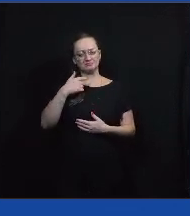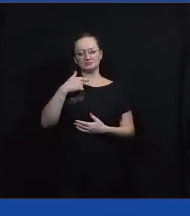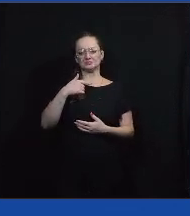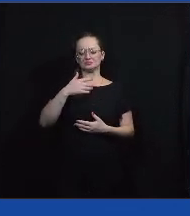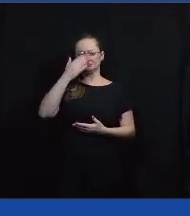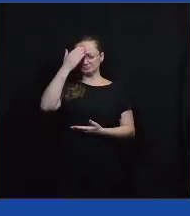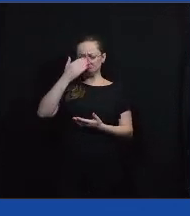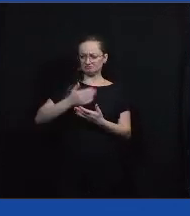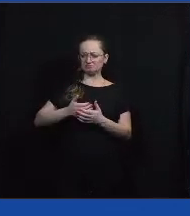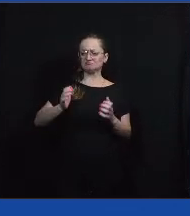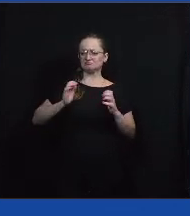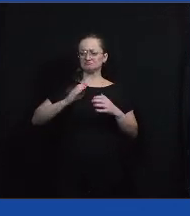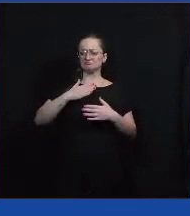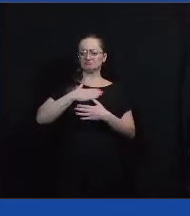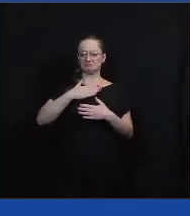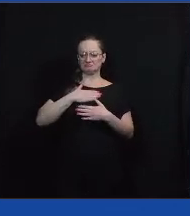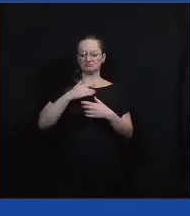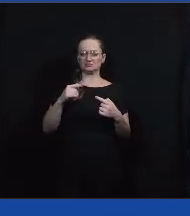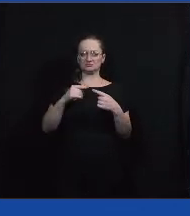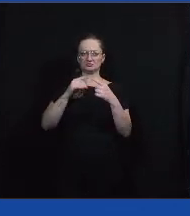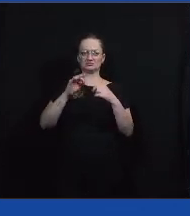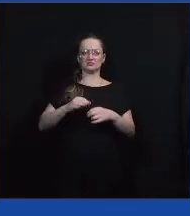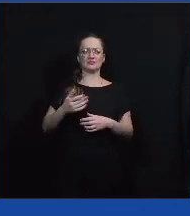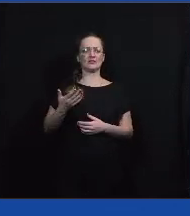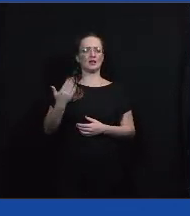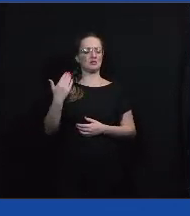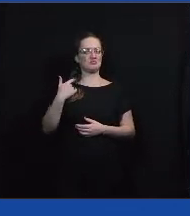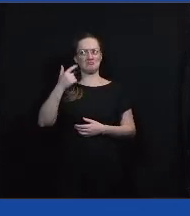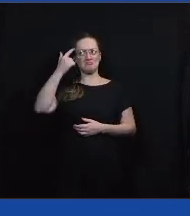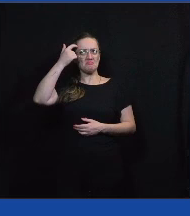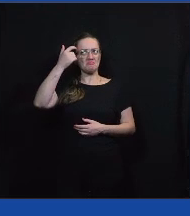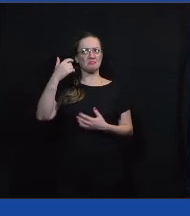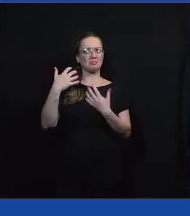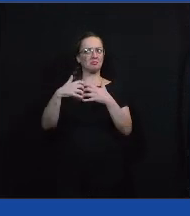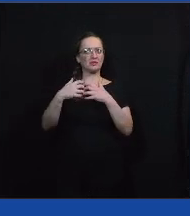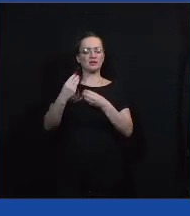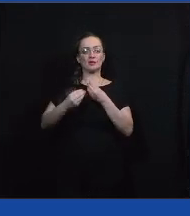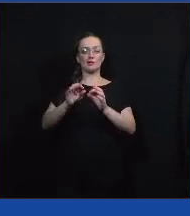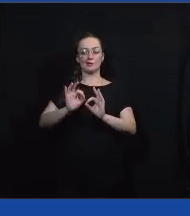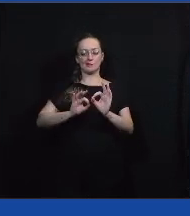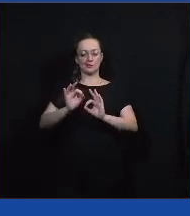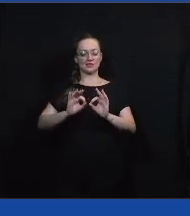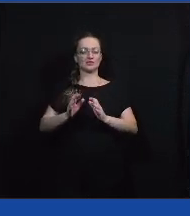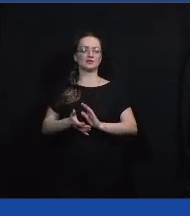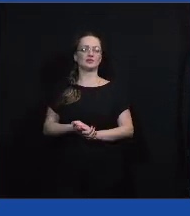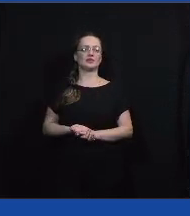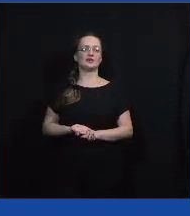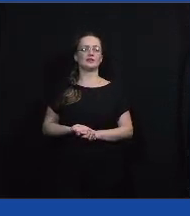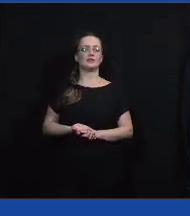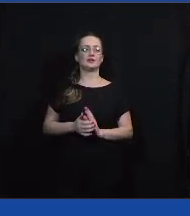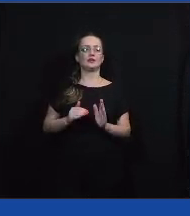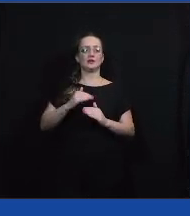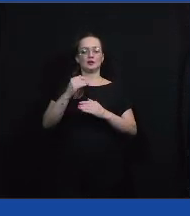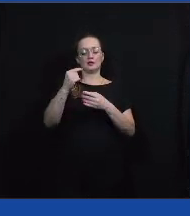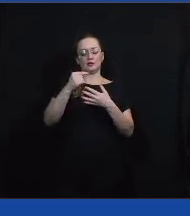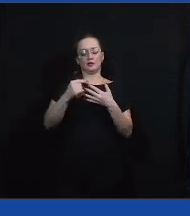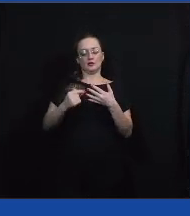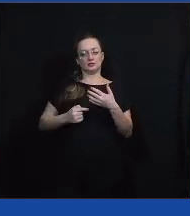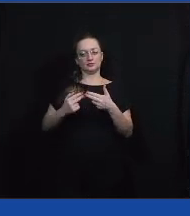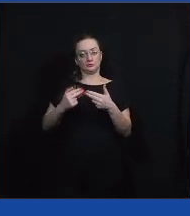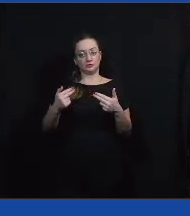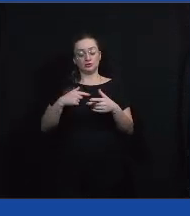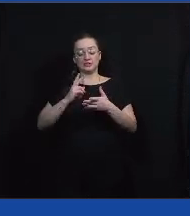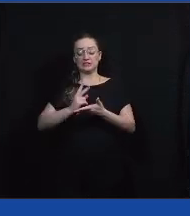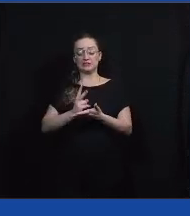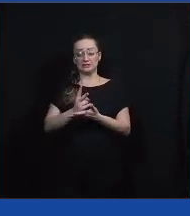para mim, acho que eu nem tinha muito ideia de como organizar tão bem todas essas questões que a gente está o